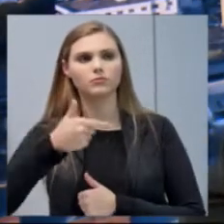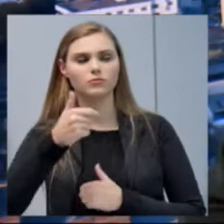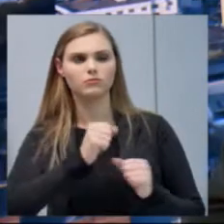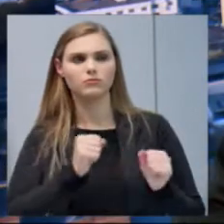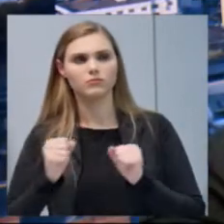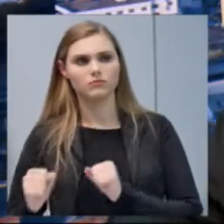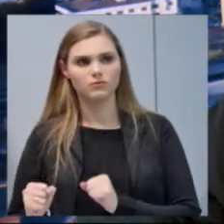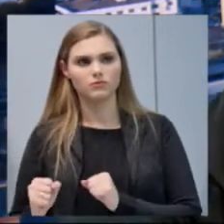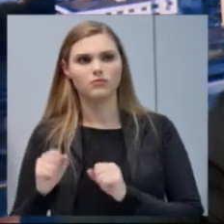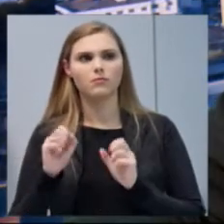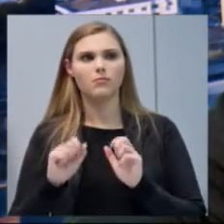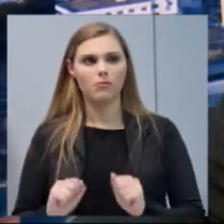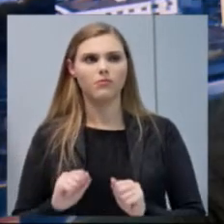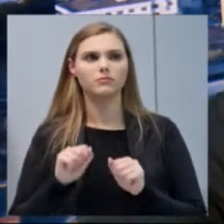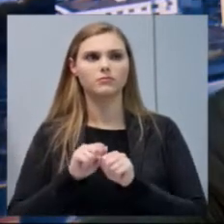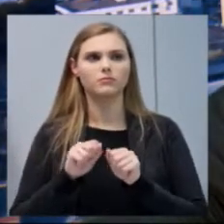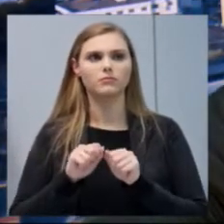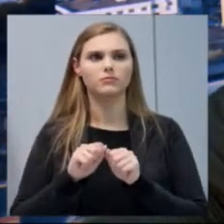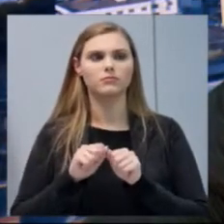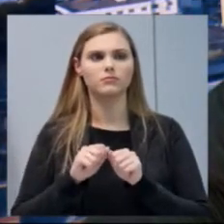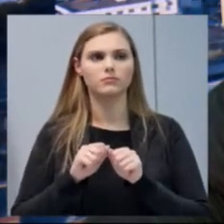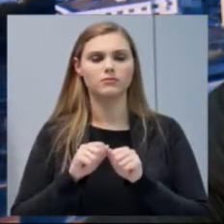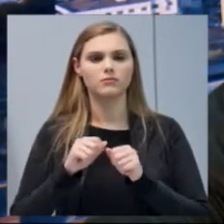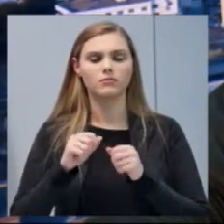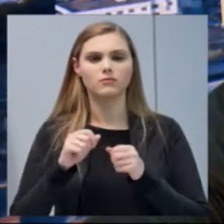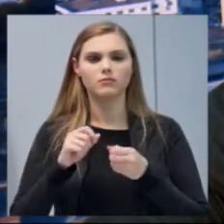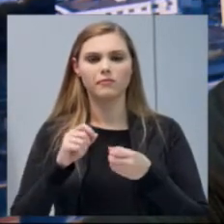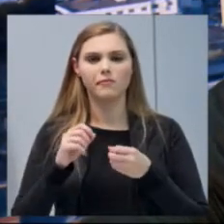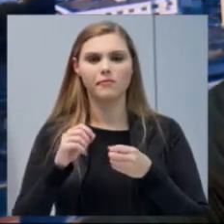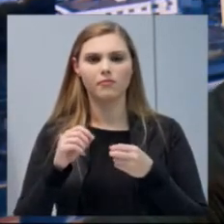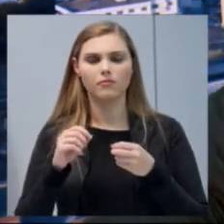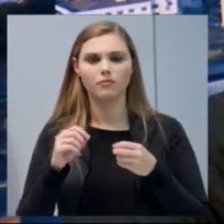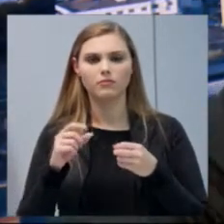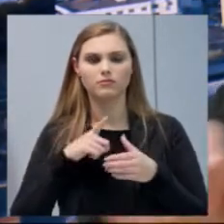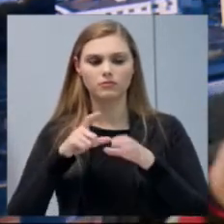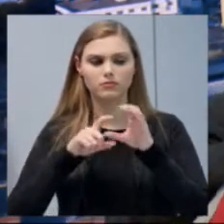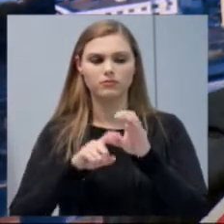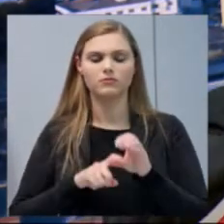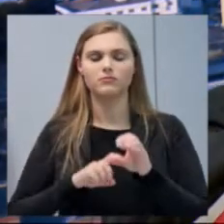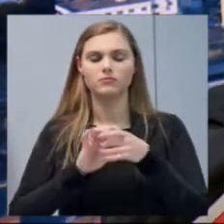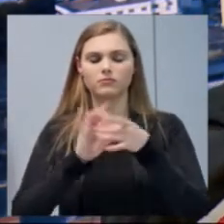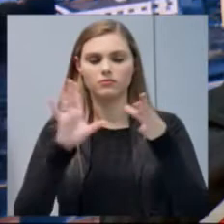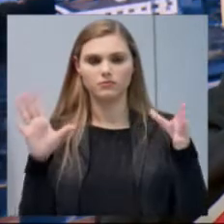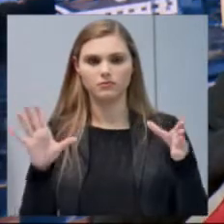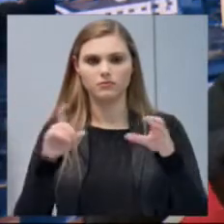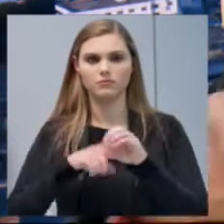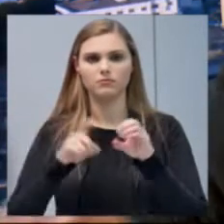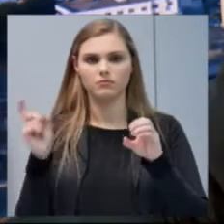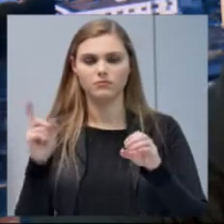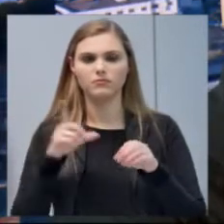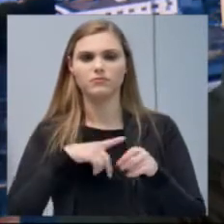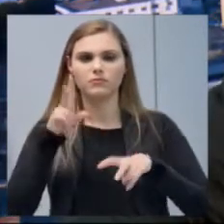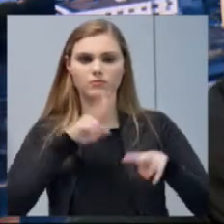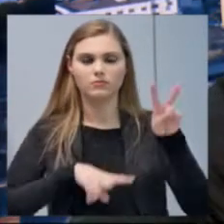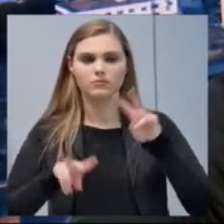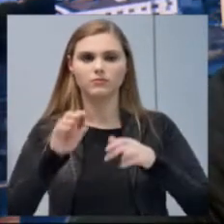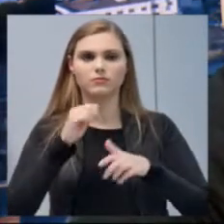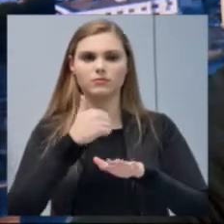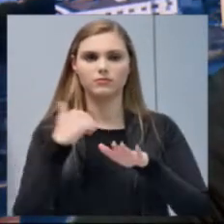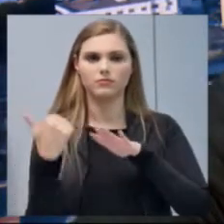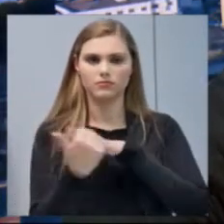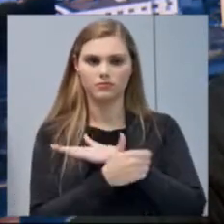possam ter essa independência, embora tenha visto nas redes sociais novamente,